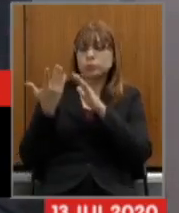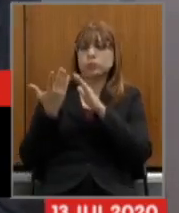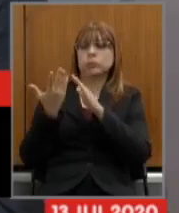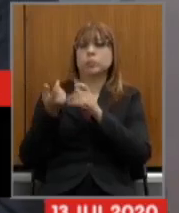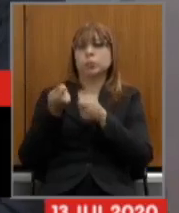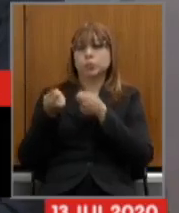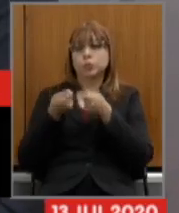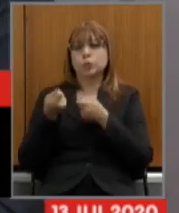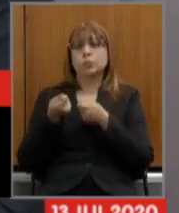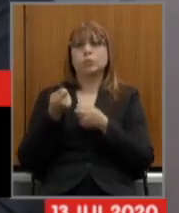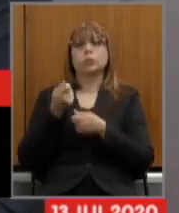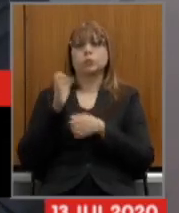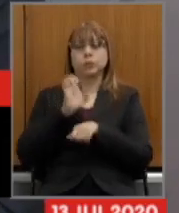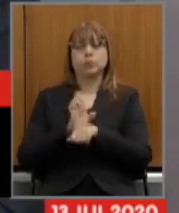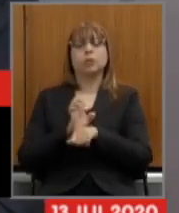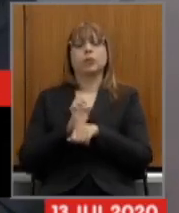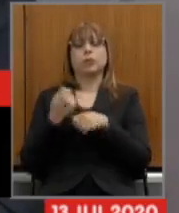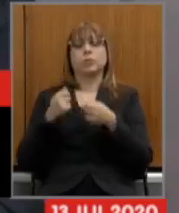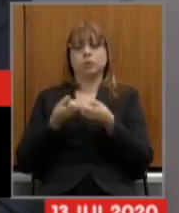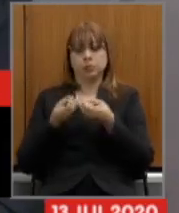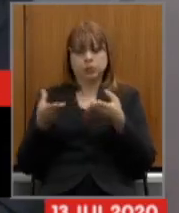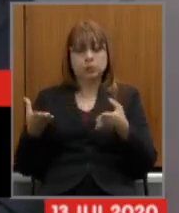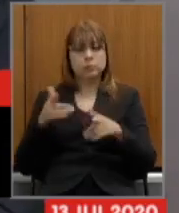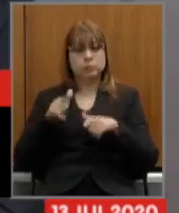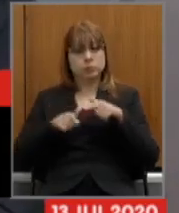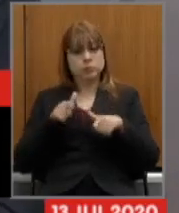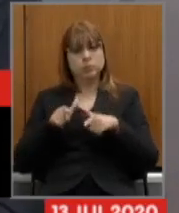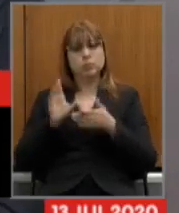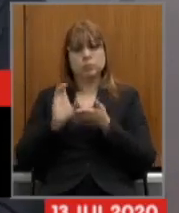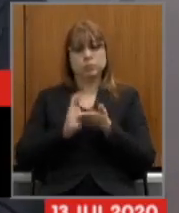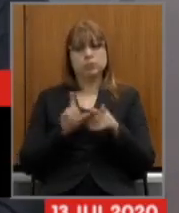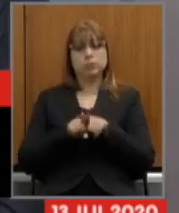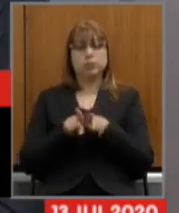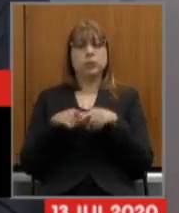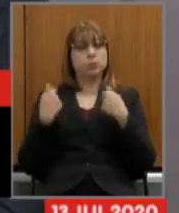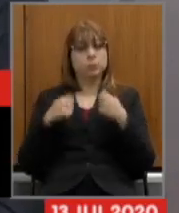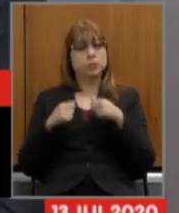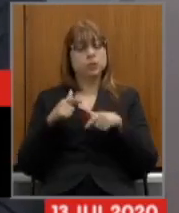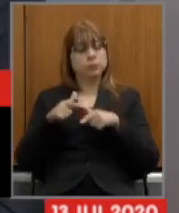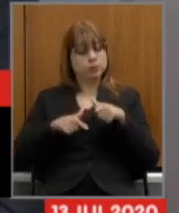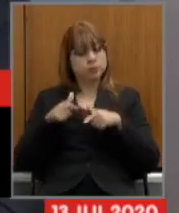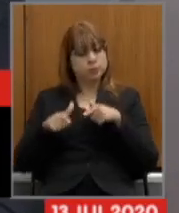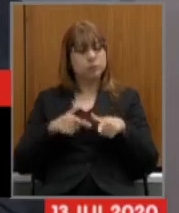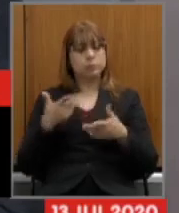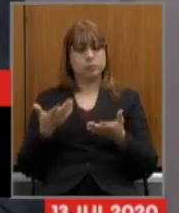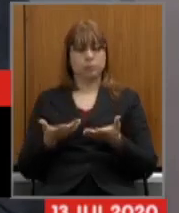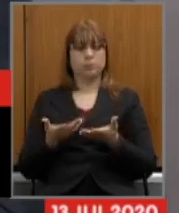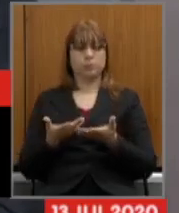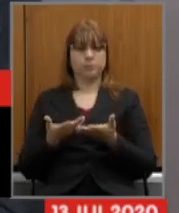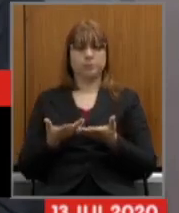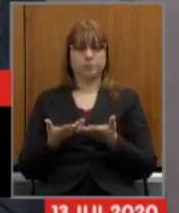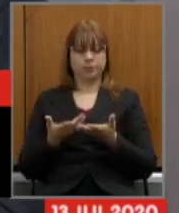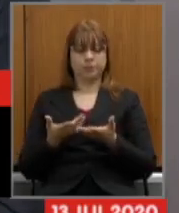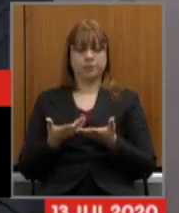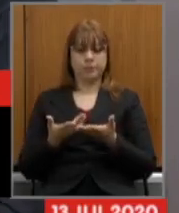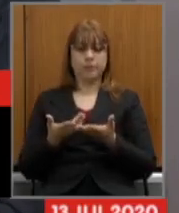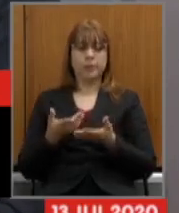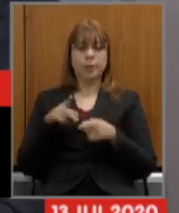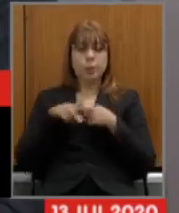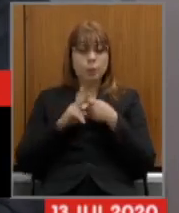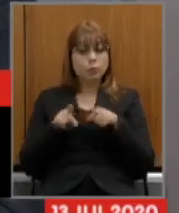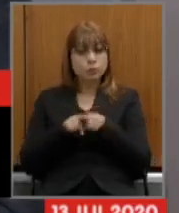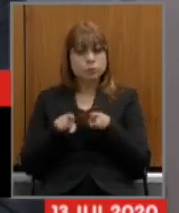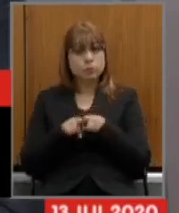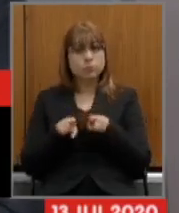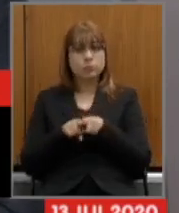nosso estado geração de empregos geração de receita nós precisamos trabalhar fortemente nisso deputado e precisamos corrigir distorções